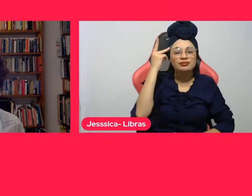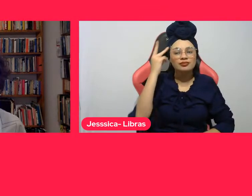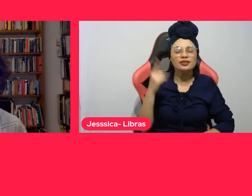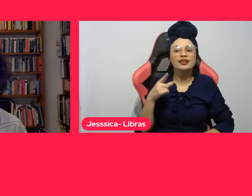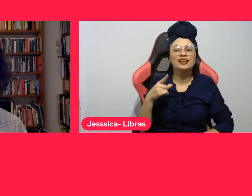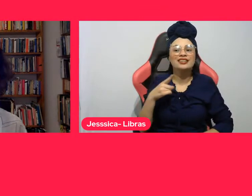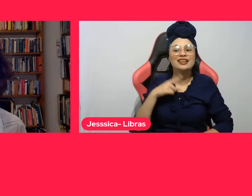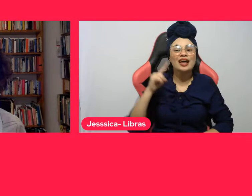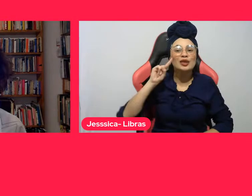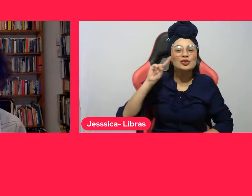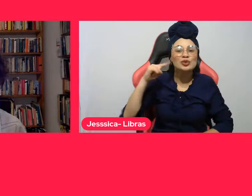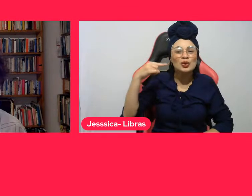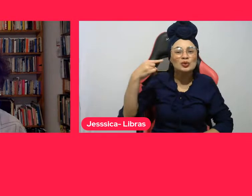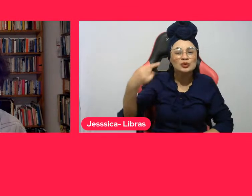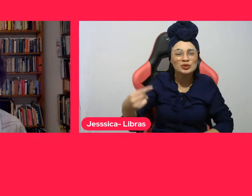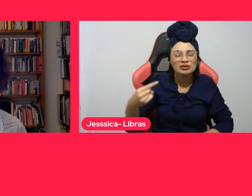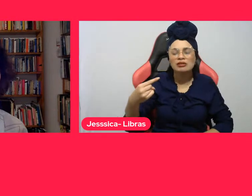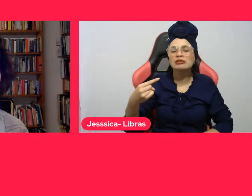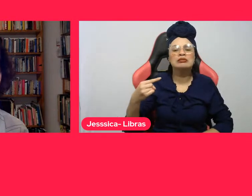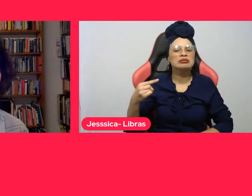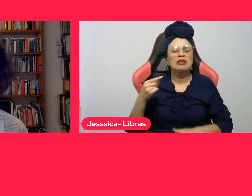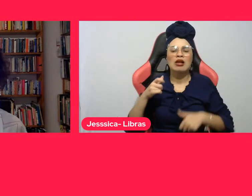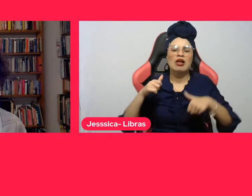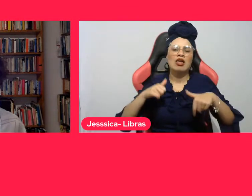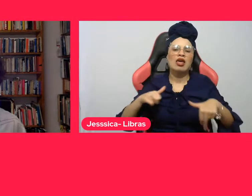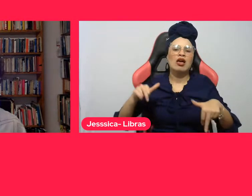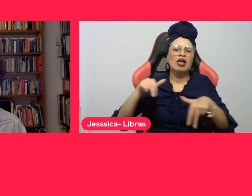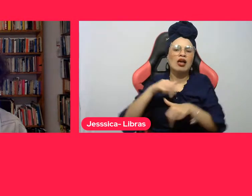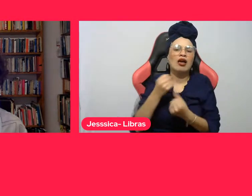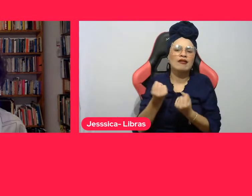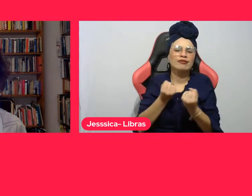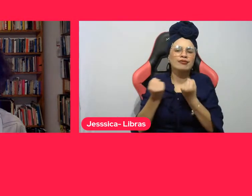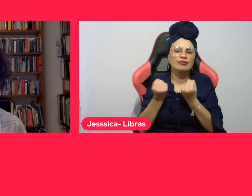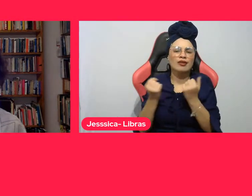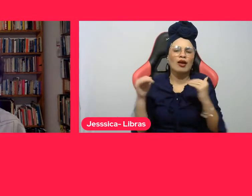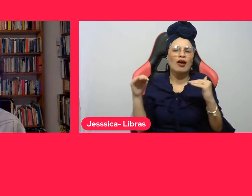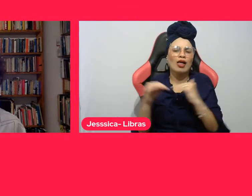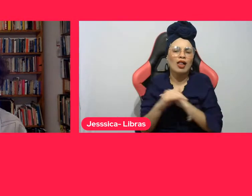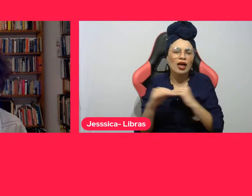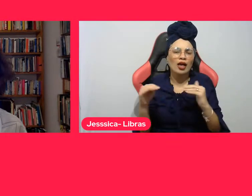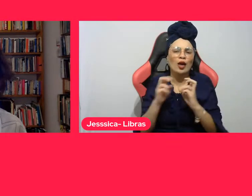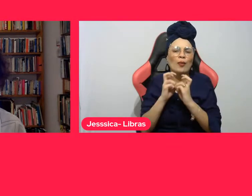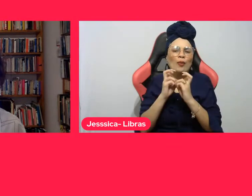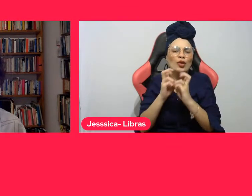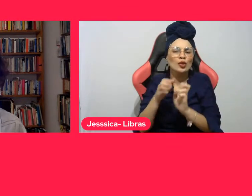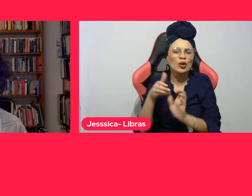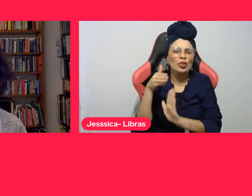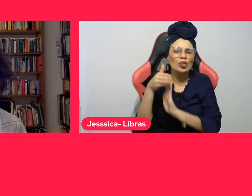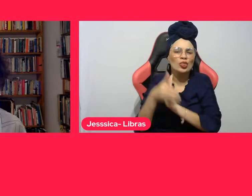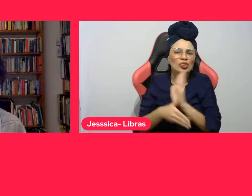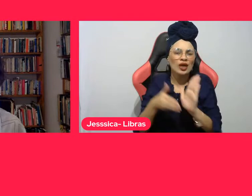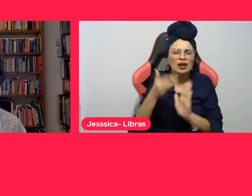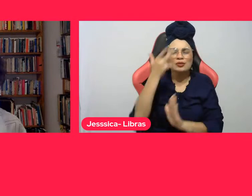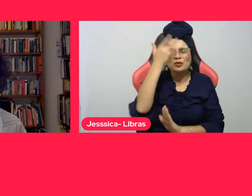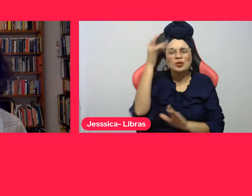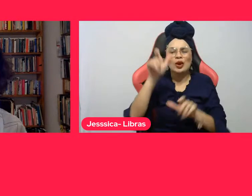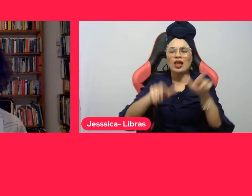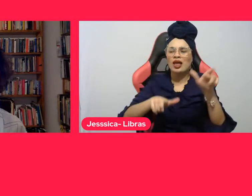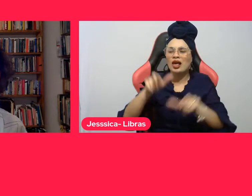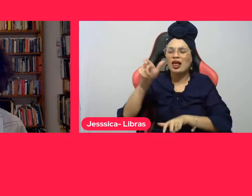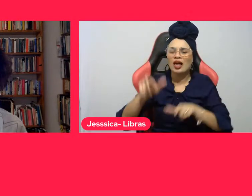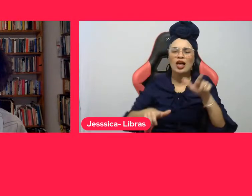-se todos os dias milhões de pessoas de origens diferentes, nacionalidades, línguas, idades e